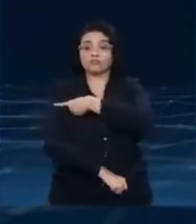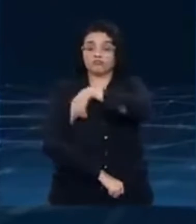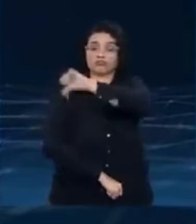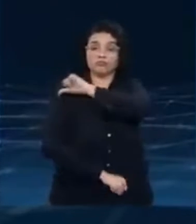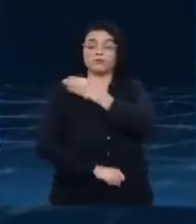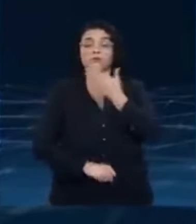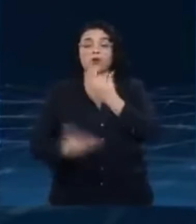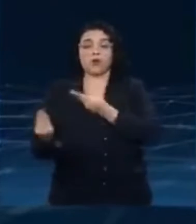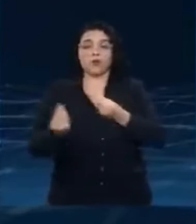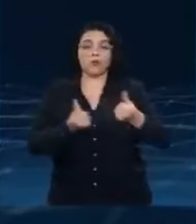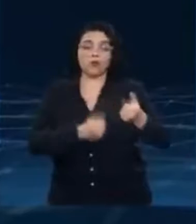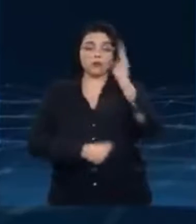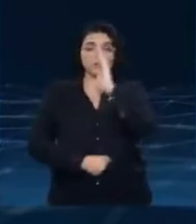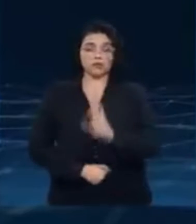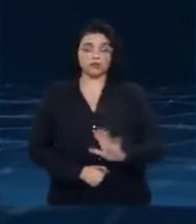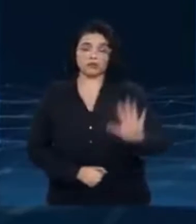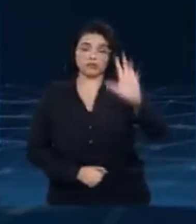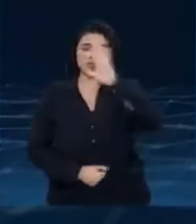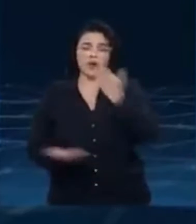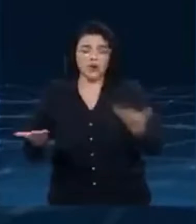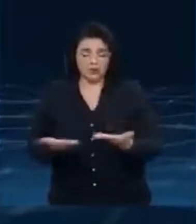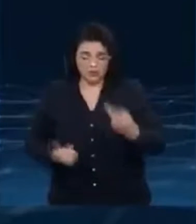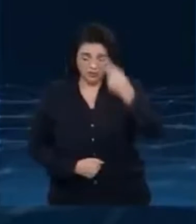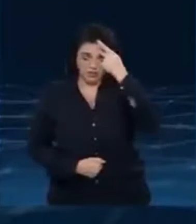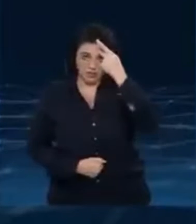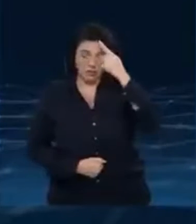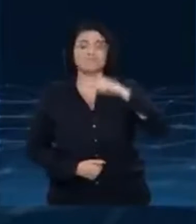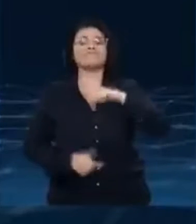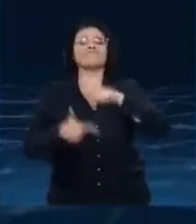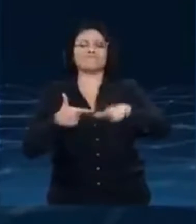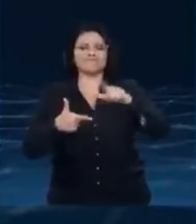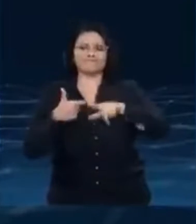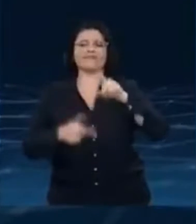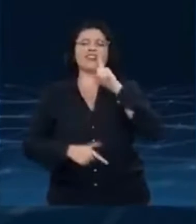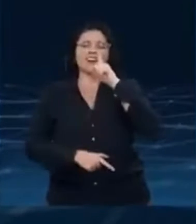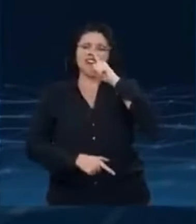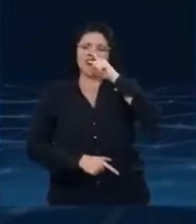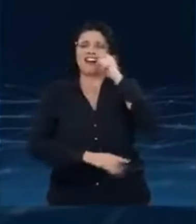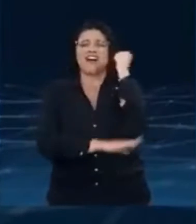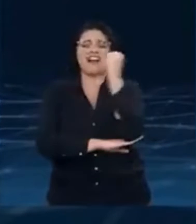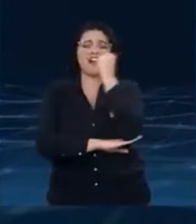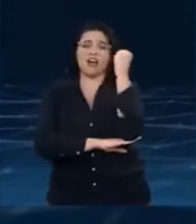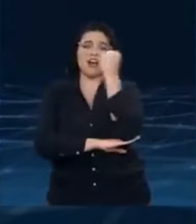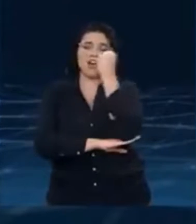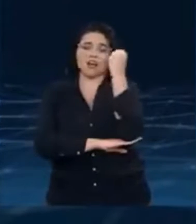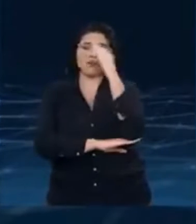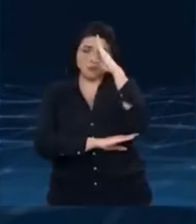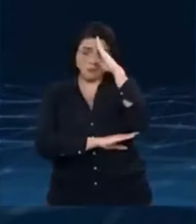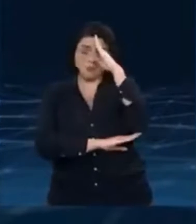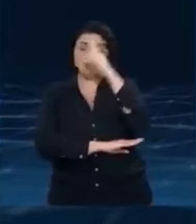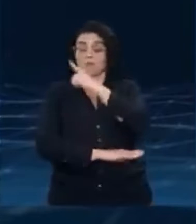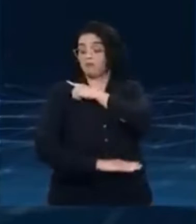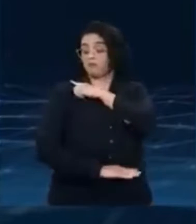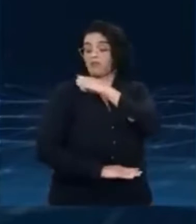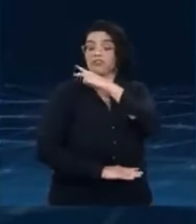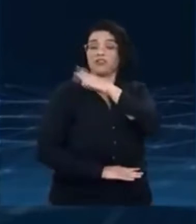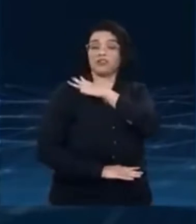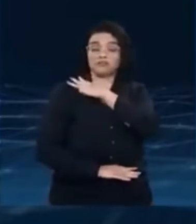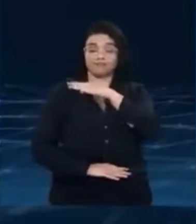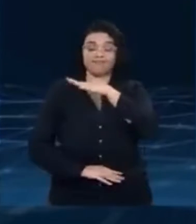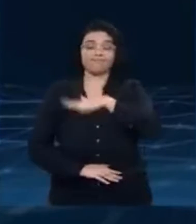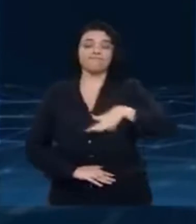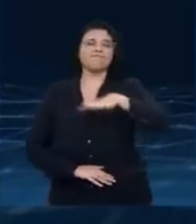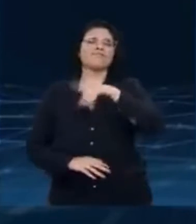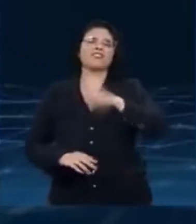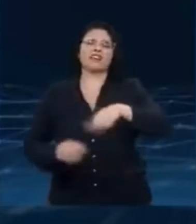Hoje, São Paulo está vivendo uma situação muito difícil na educação, sobretudo no ensino médio, que é de estrita